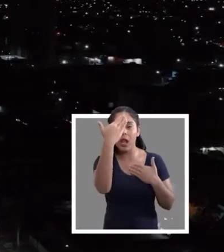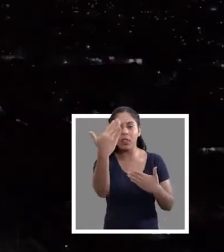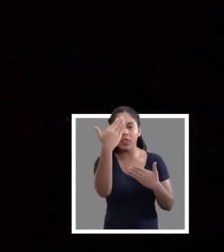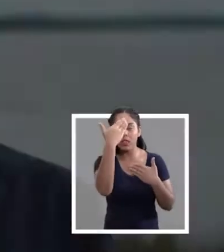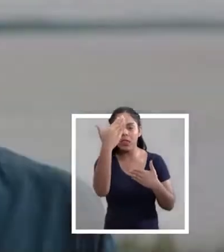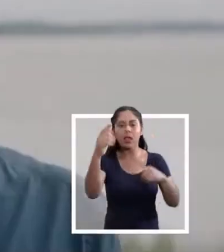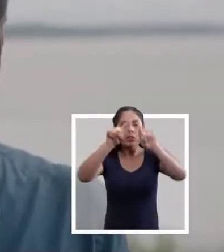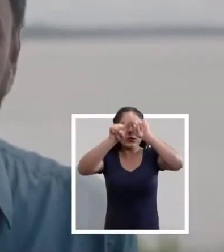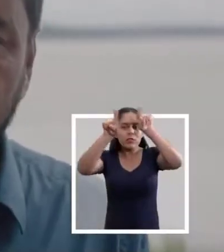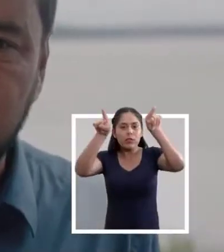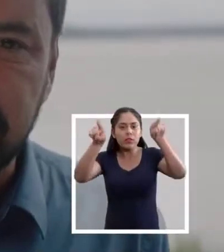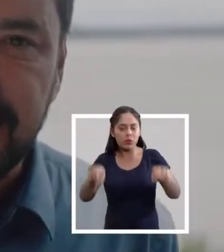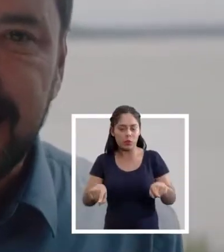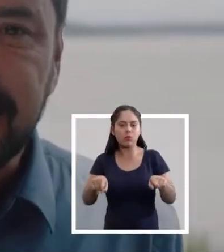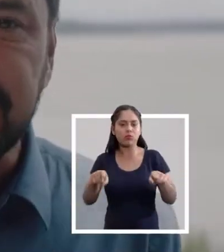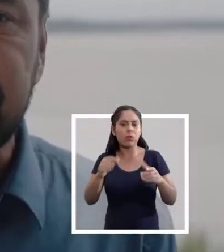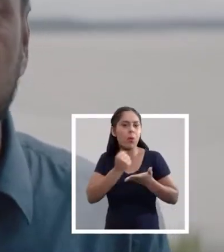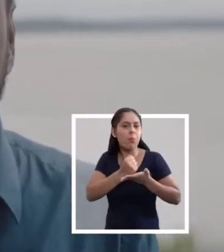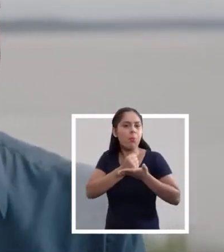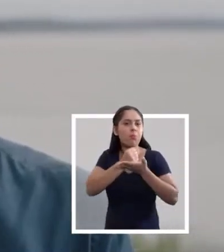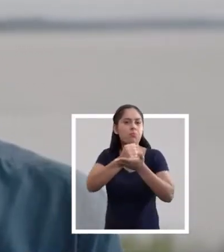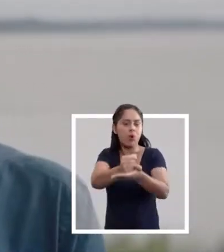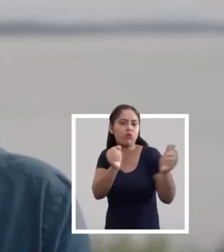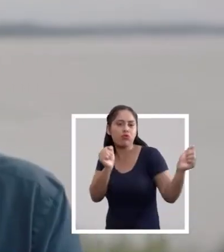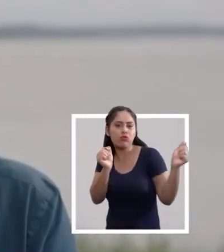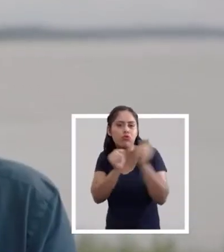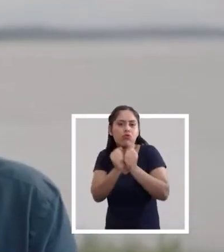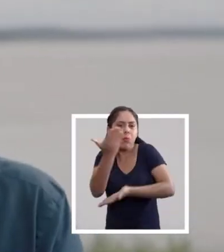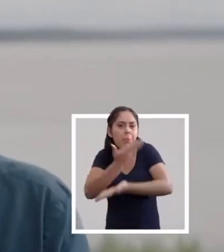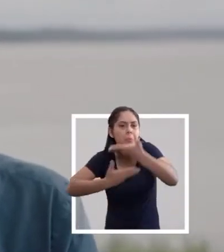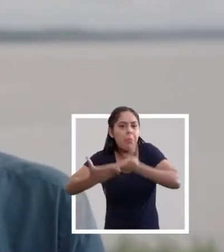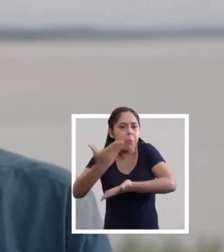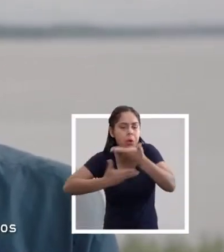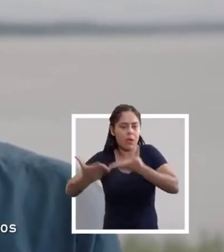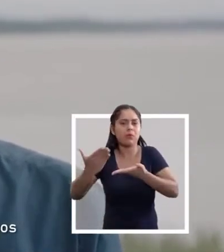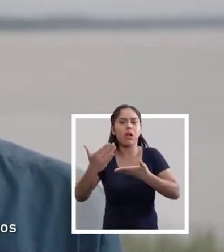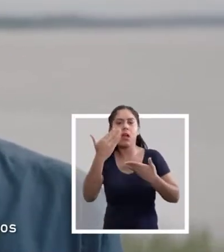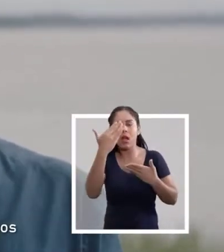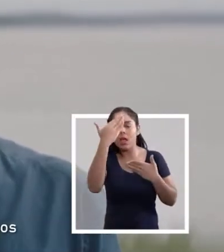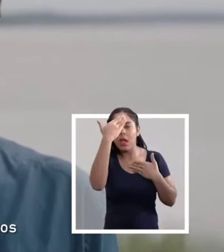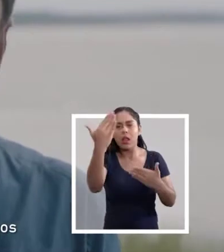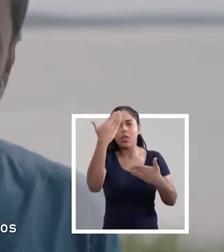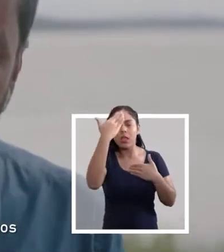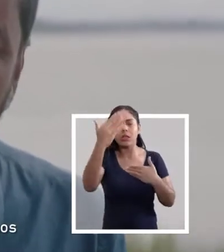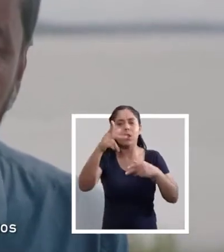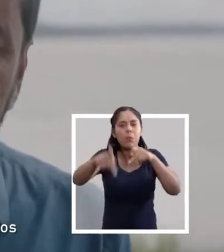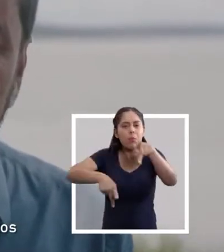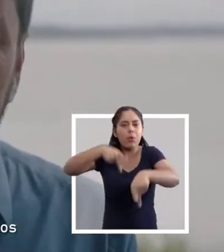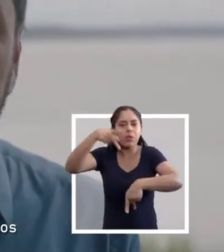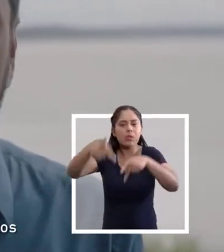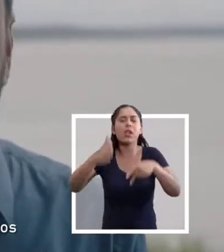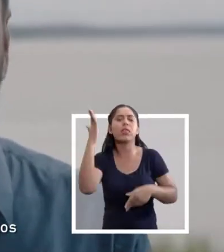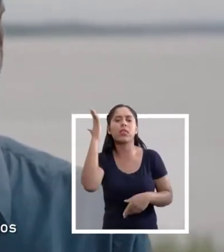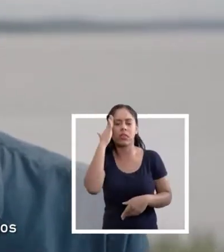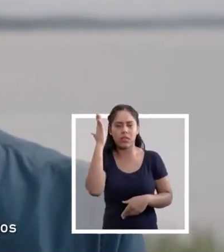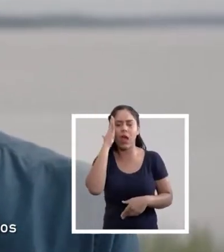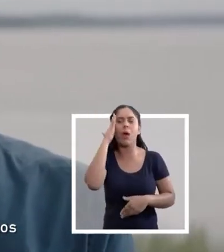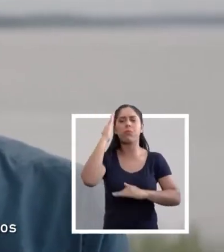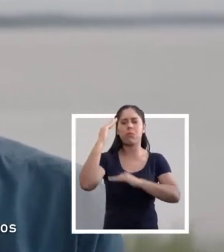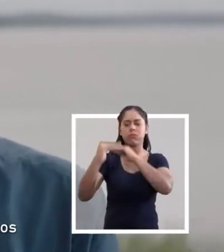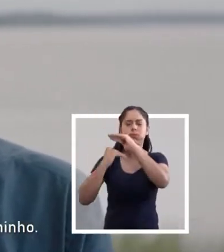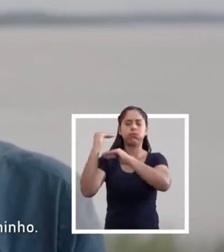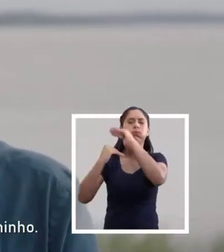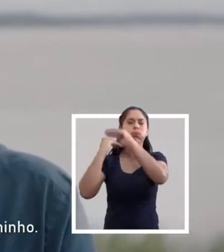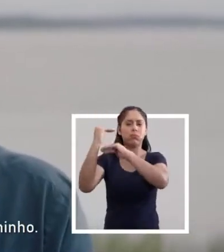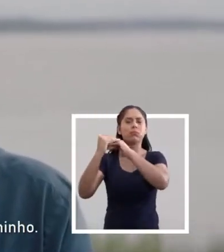Agradeço aos nossos servidores, que são os braços e mentes dessa tarefa. Agradeço à população, que reconhece os